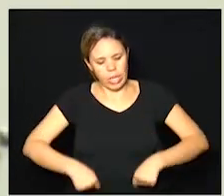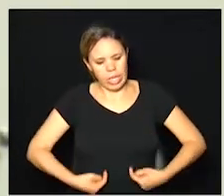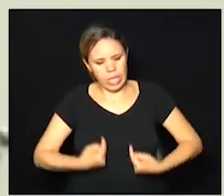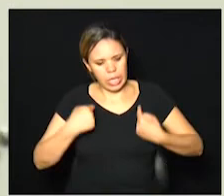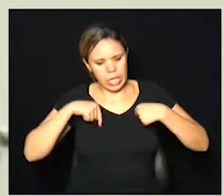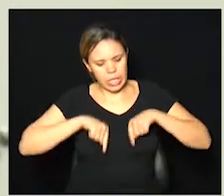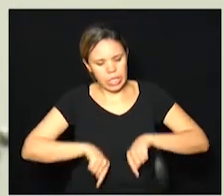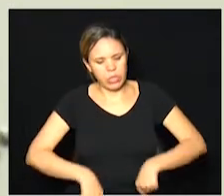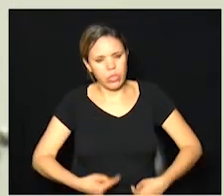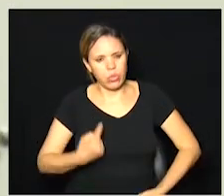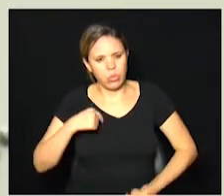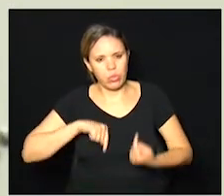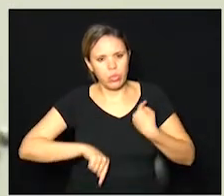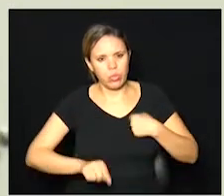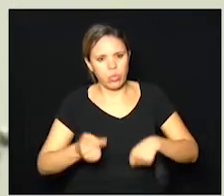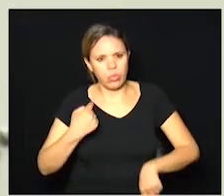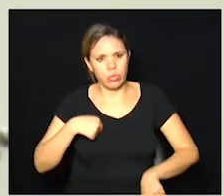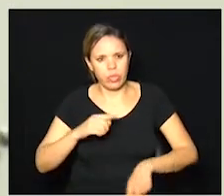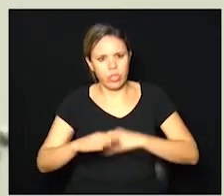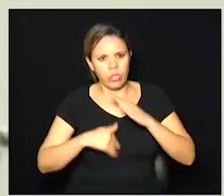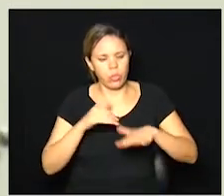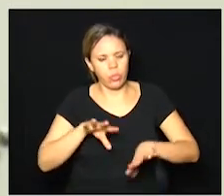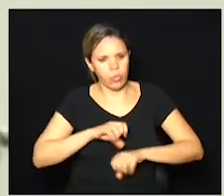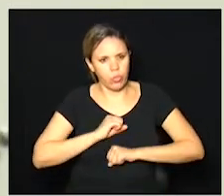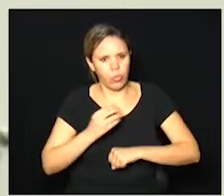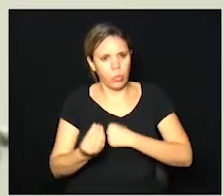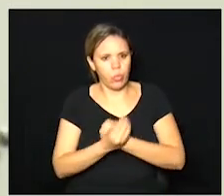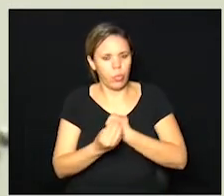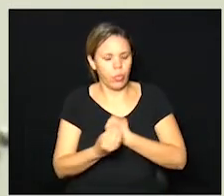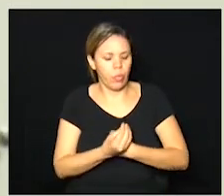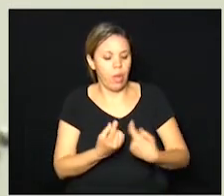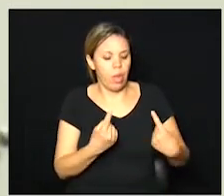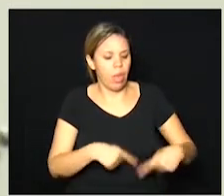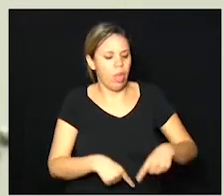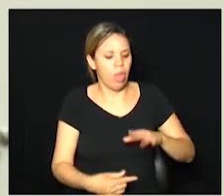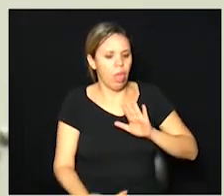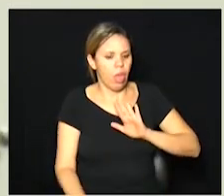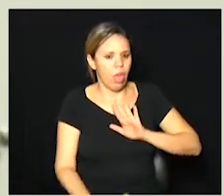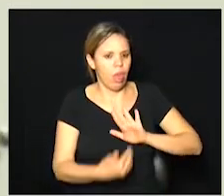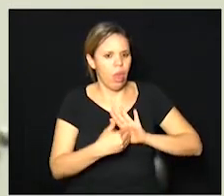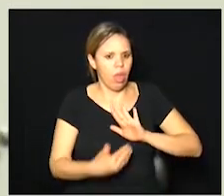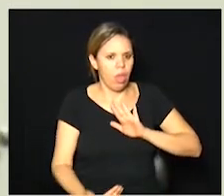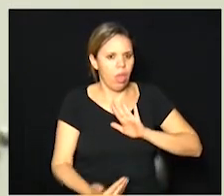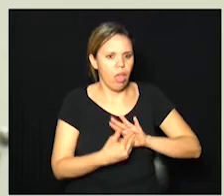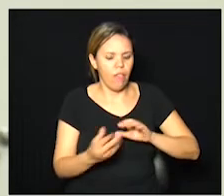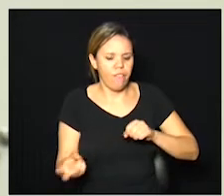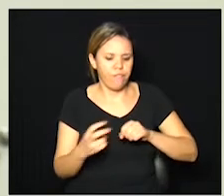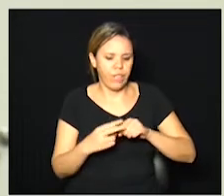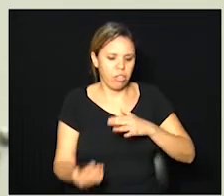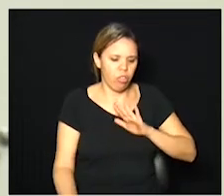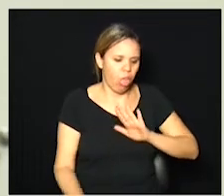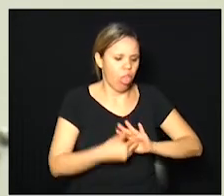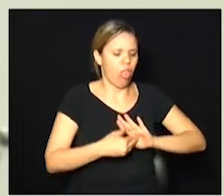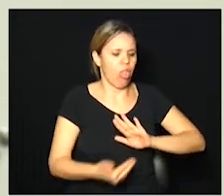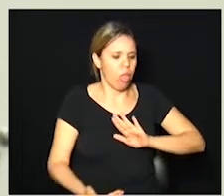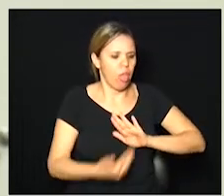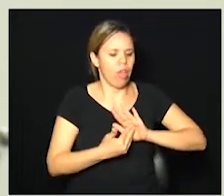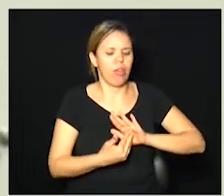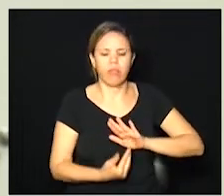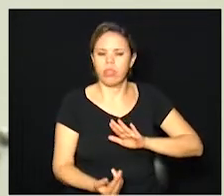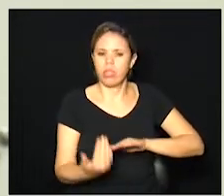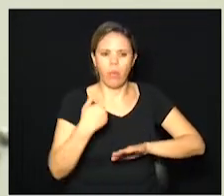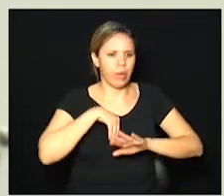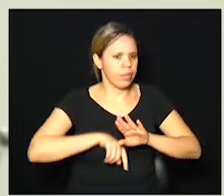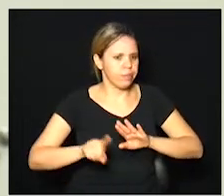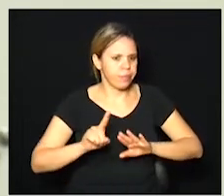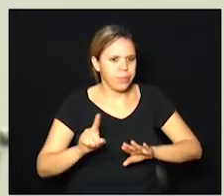e você desenvolve um determinado anticorpo contra aquele determinado vírus de mais de longa permanência e essa é que é a grande